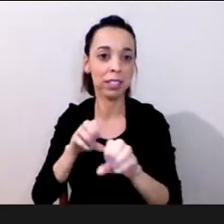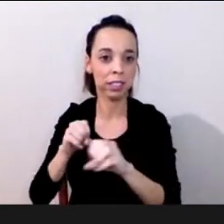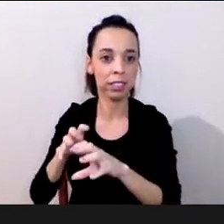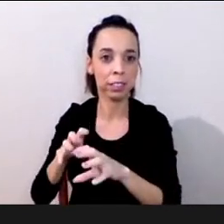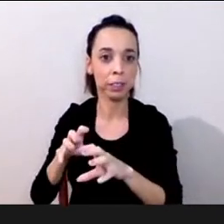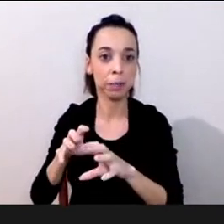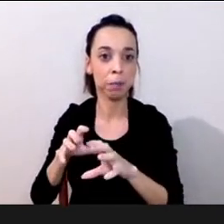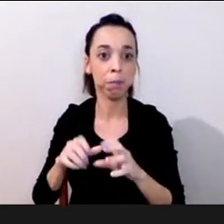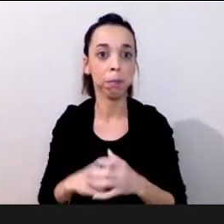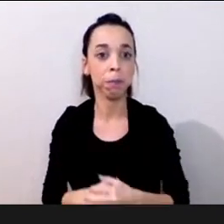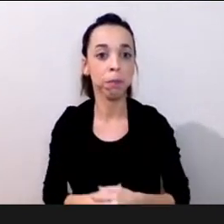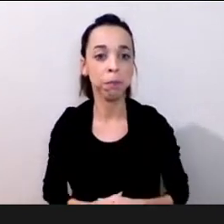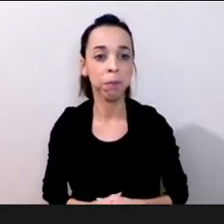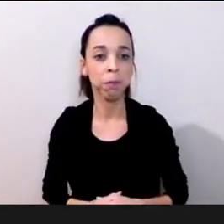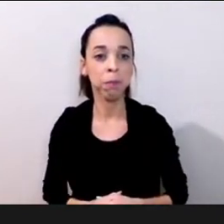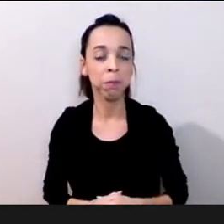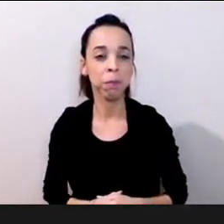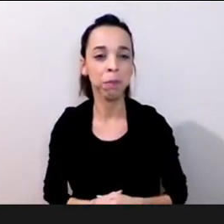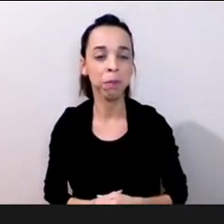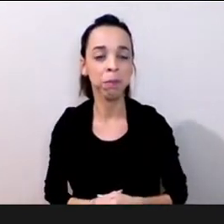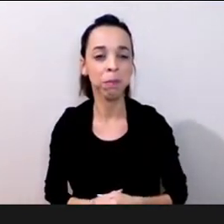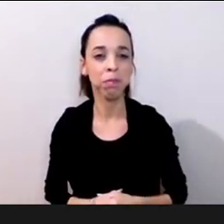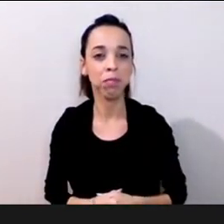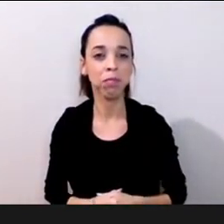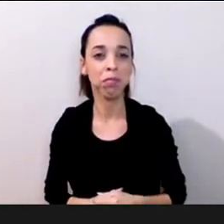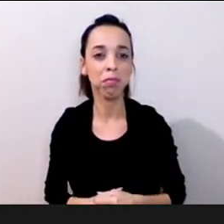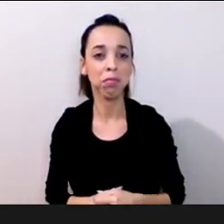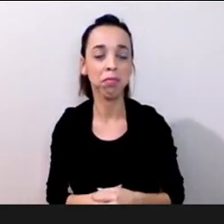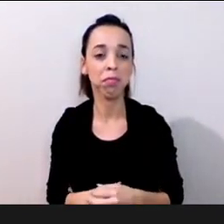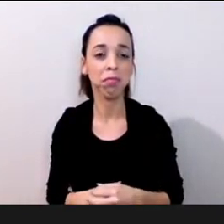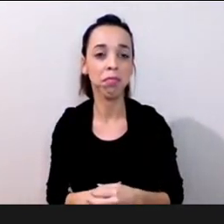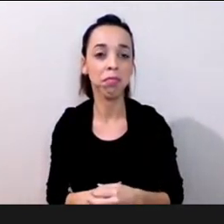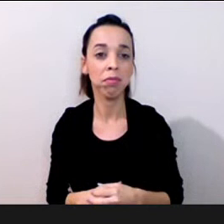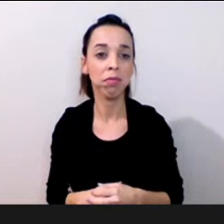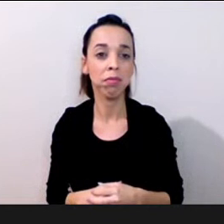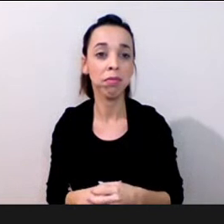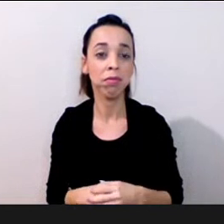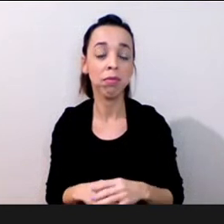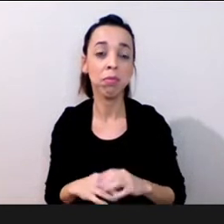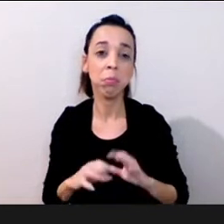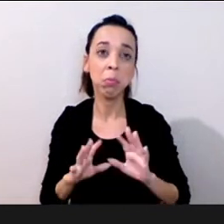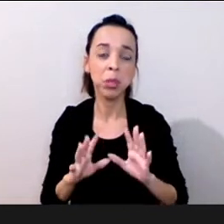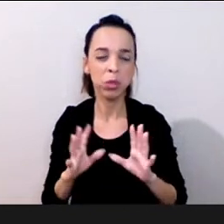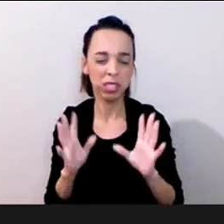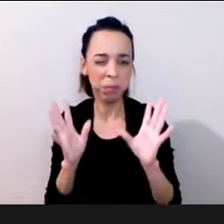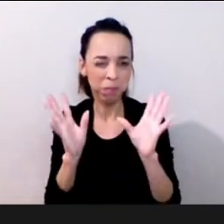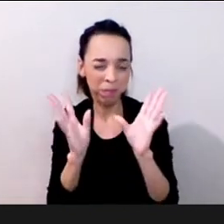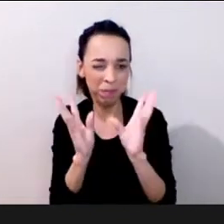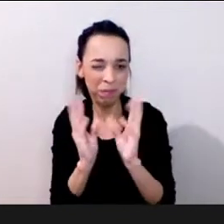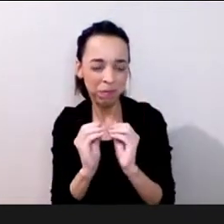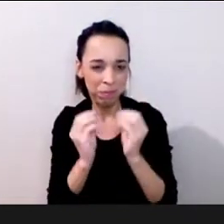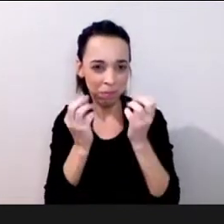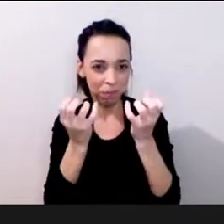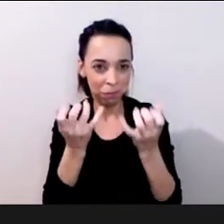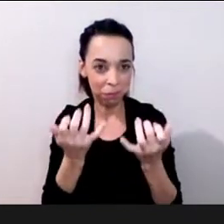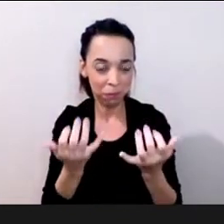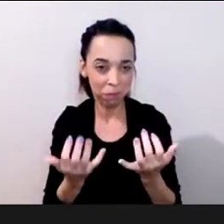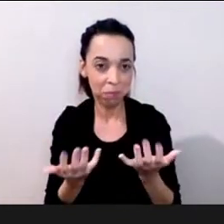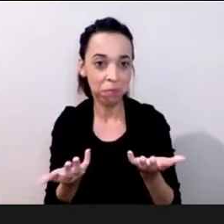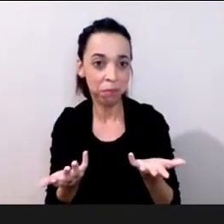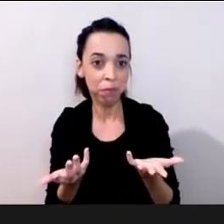mas talvez para resumir um pouco o que eu queria dizer é que cada vez que nós criamos